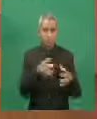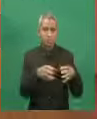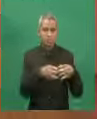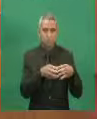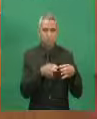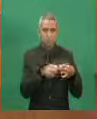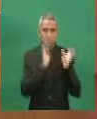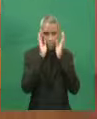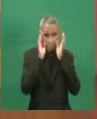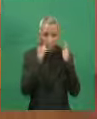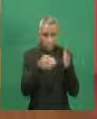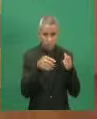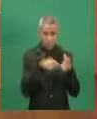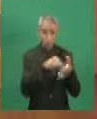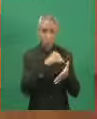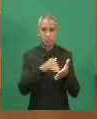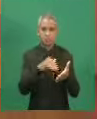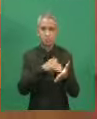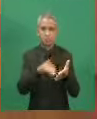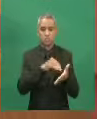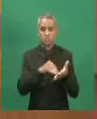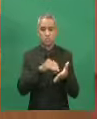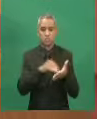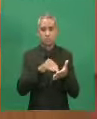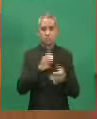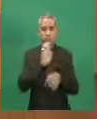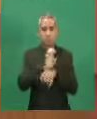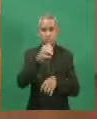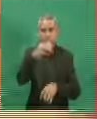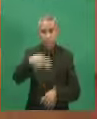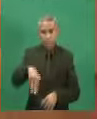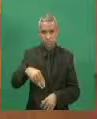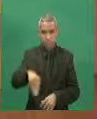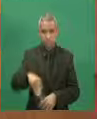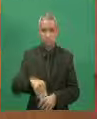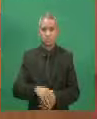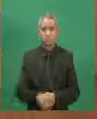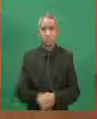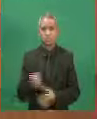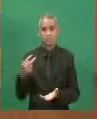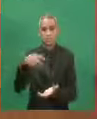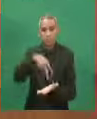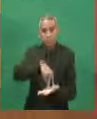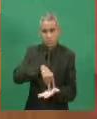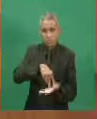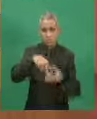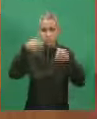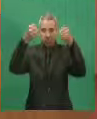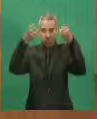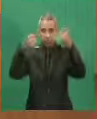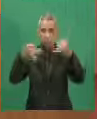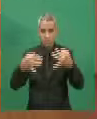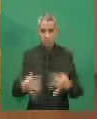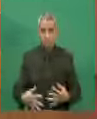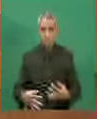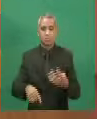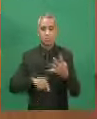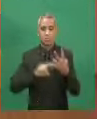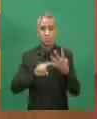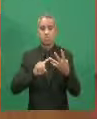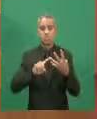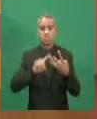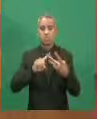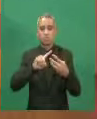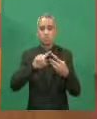exclusivamente dos secretários de Estado. Fiz questão de fazer esse esclarecimento, porque dos quatro deputados que